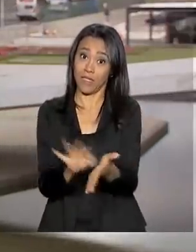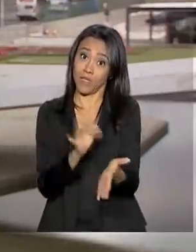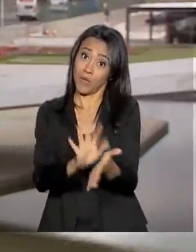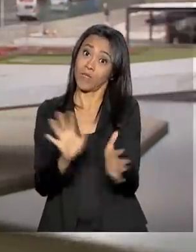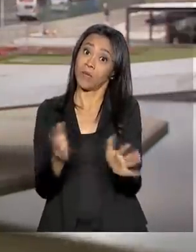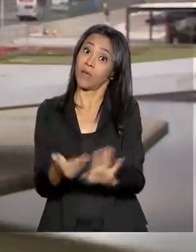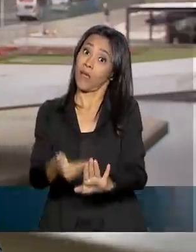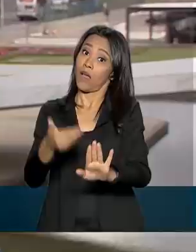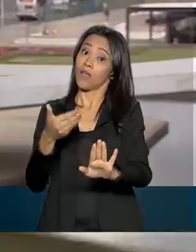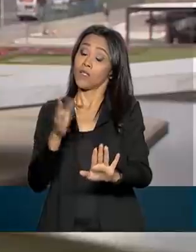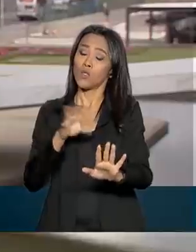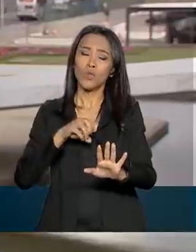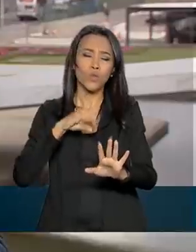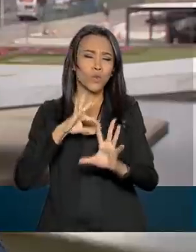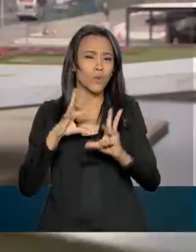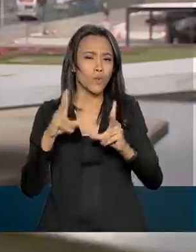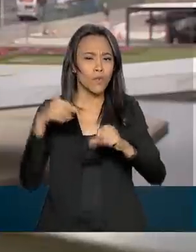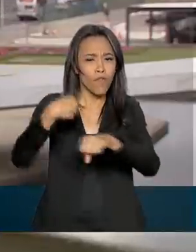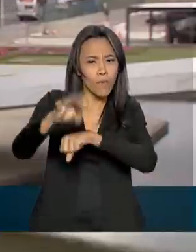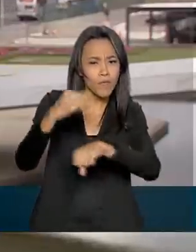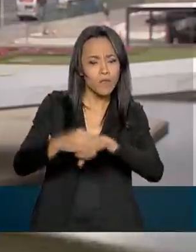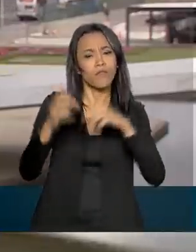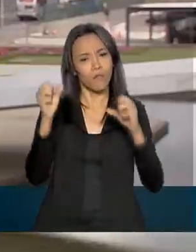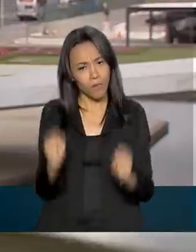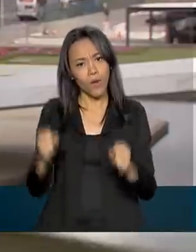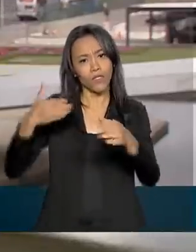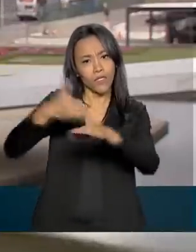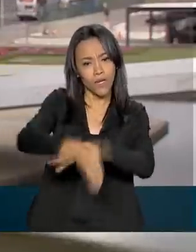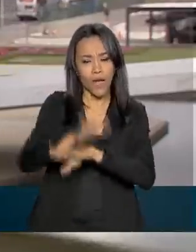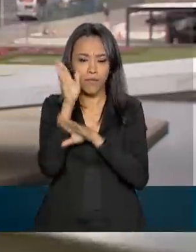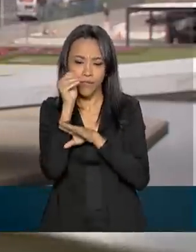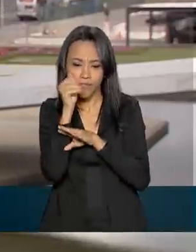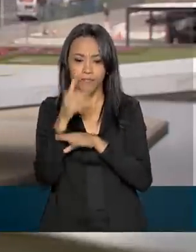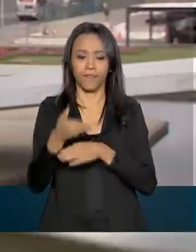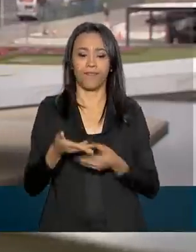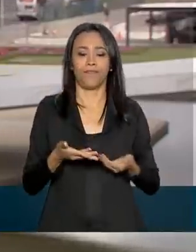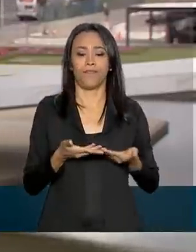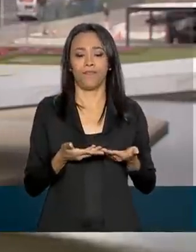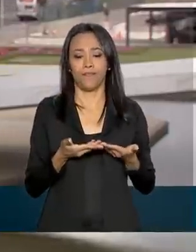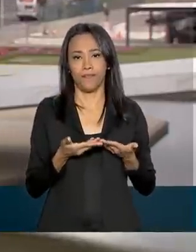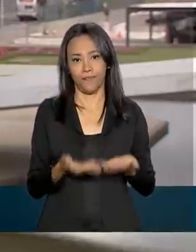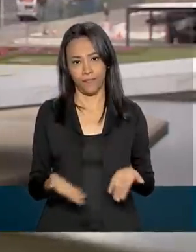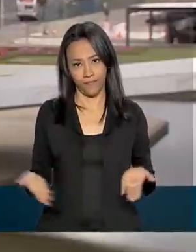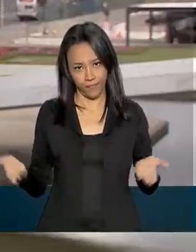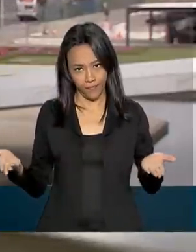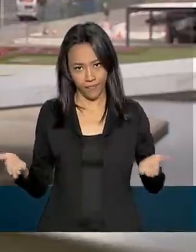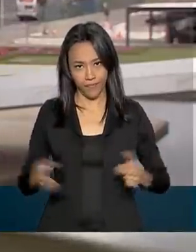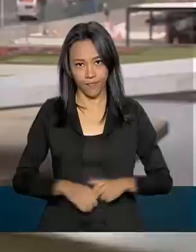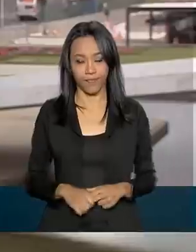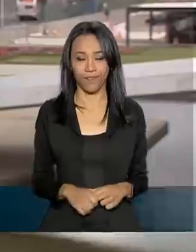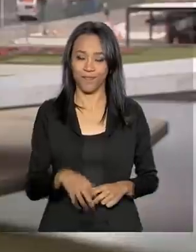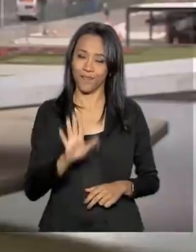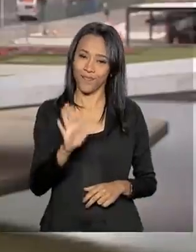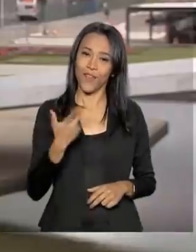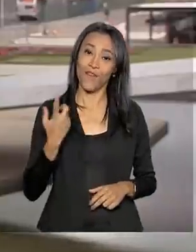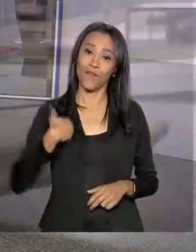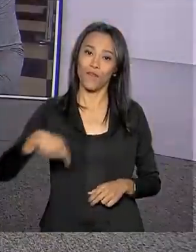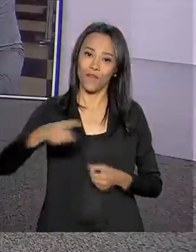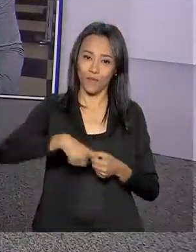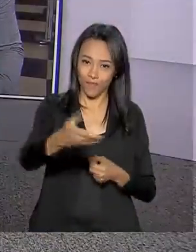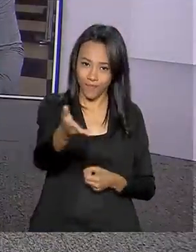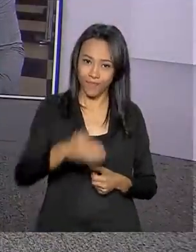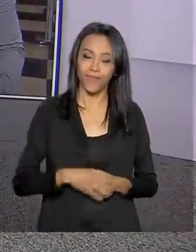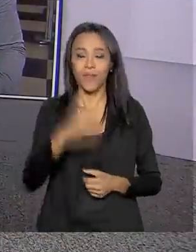Todas as informações estão na internet, na página do participante, enem.inep.gov.br. Volto com você, Carla.